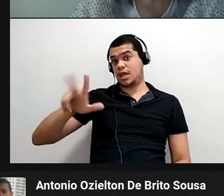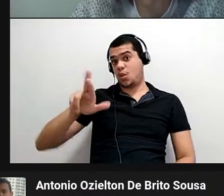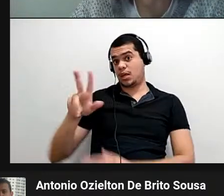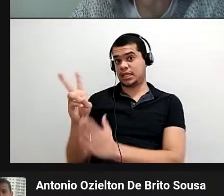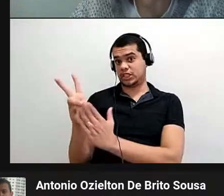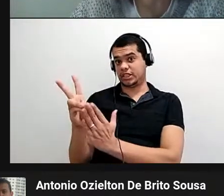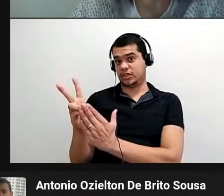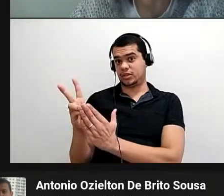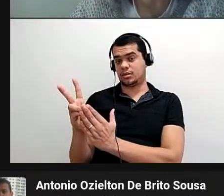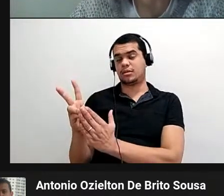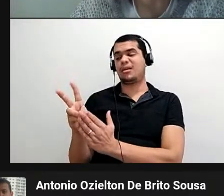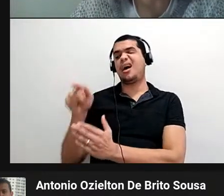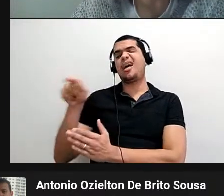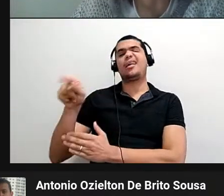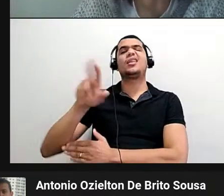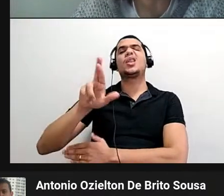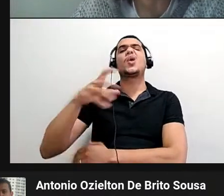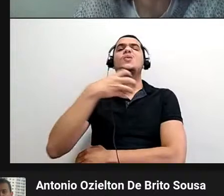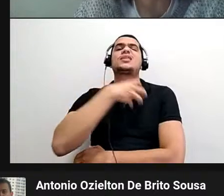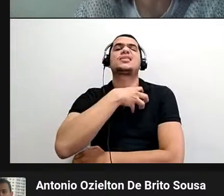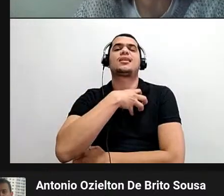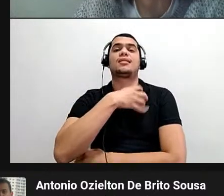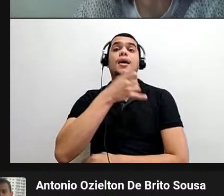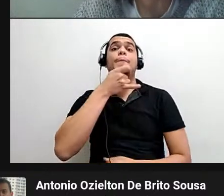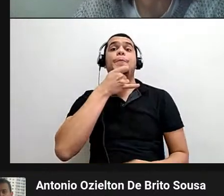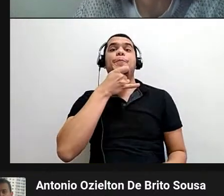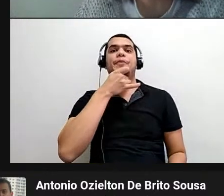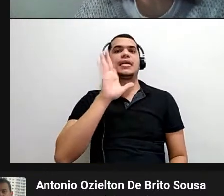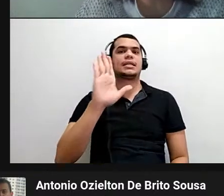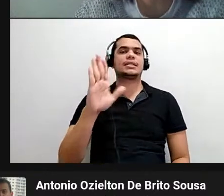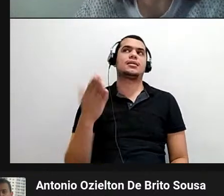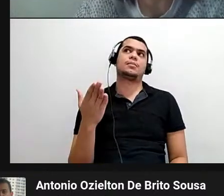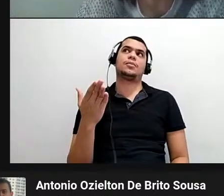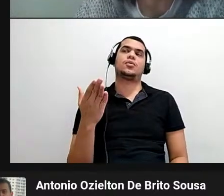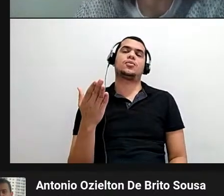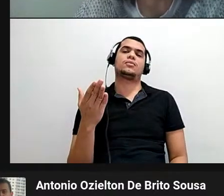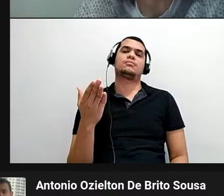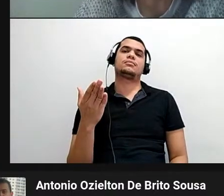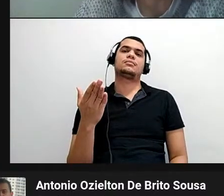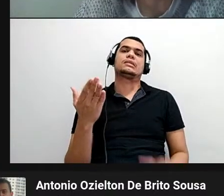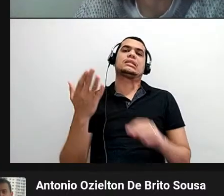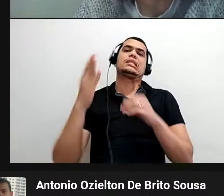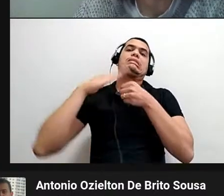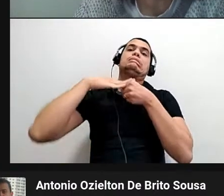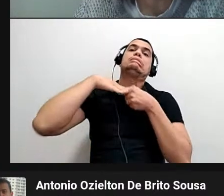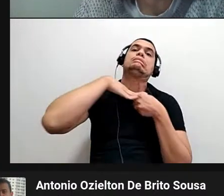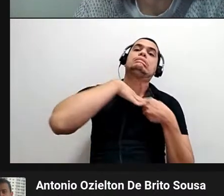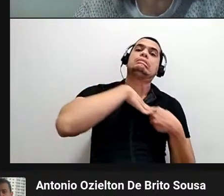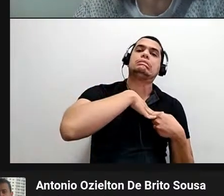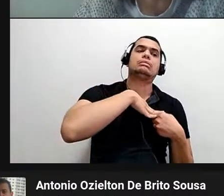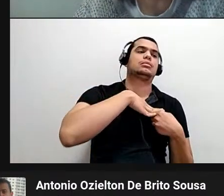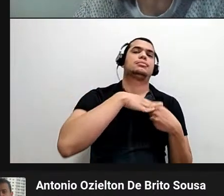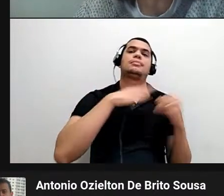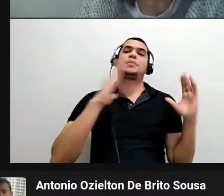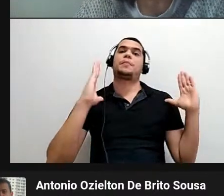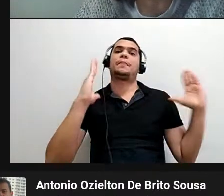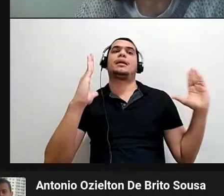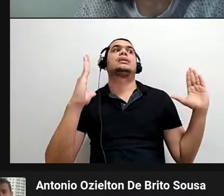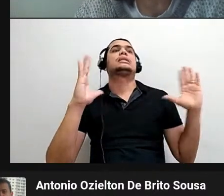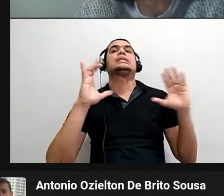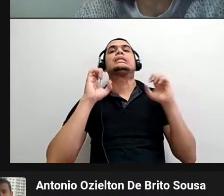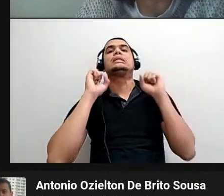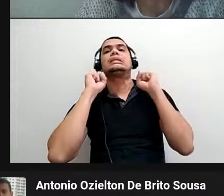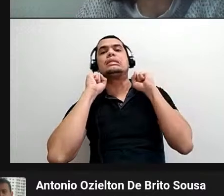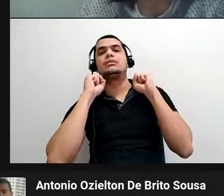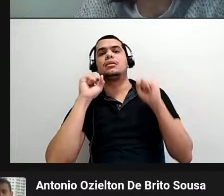não sintam, por exemplo, quando você está se deixando vencer pelo prazo e mesmo que isso